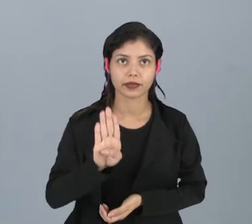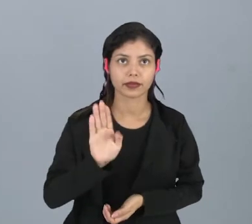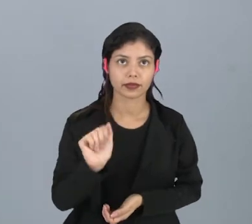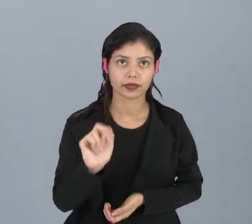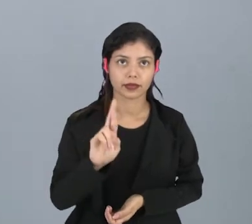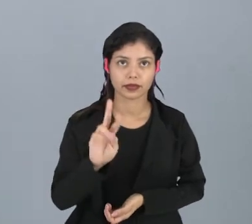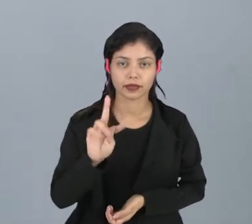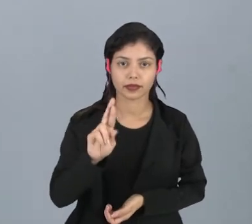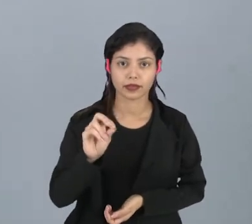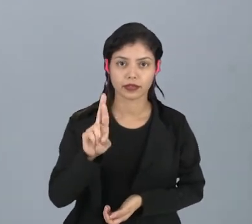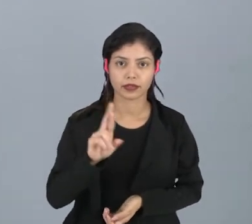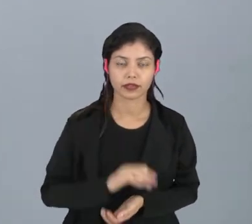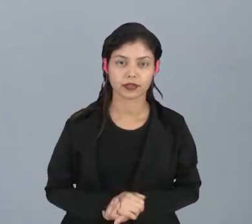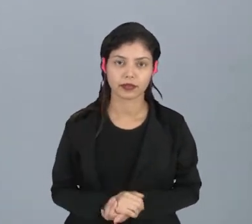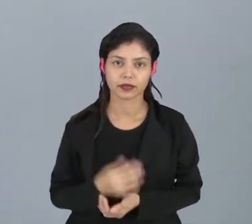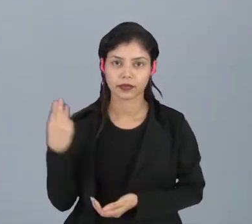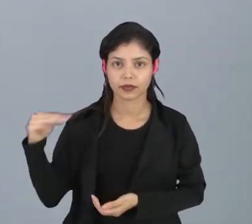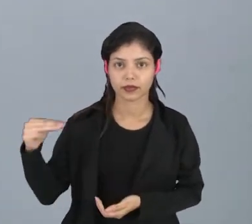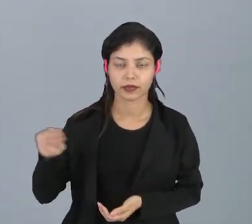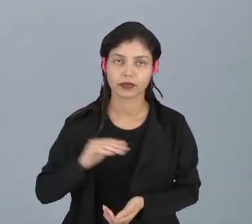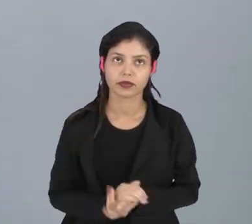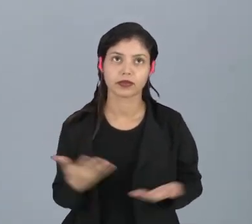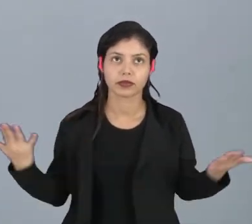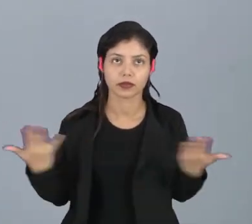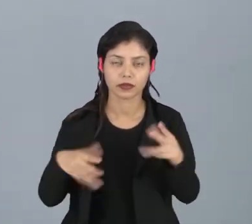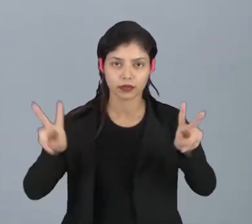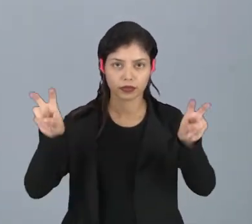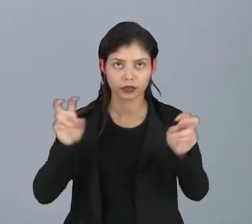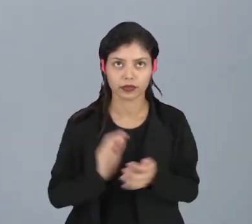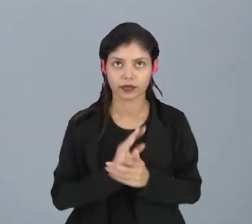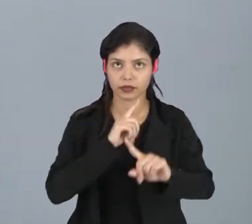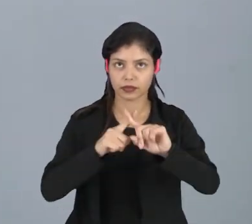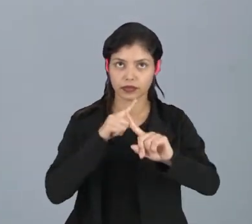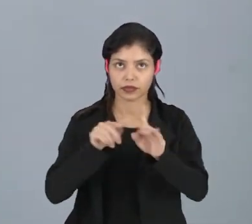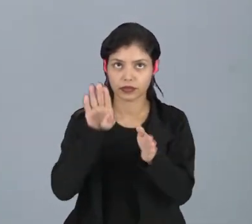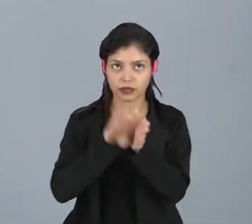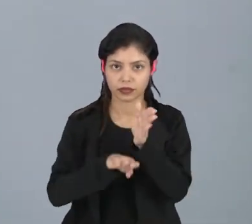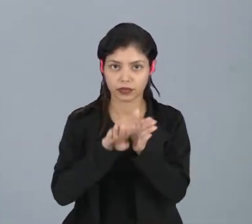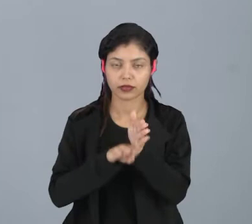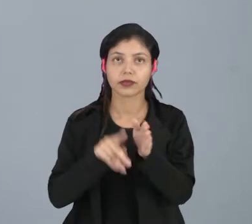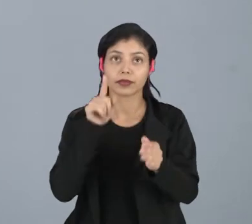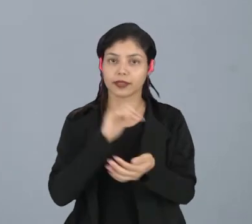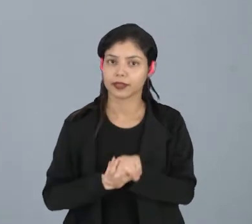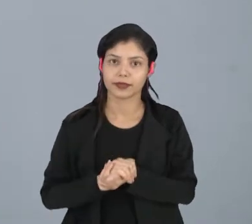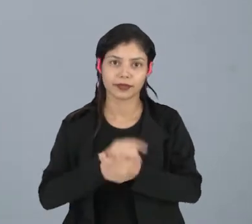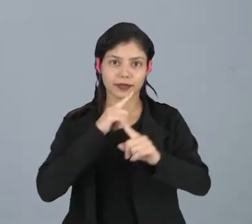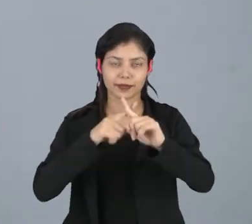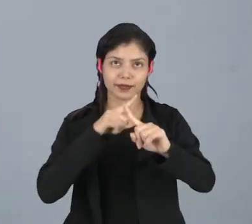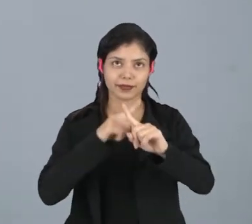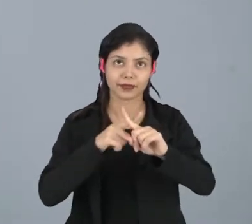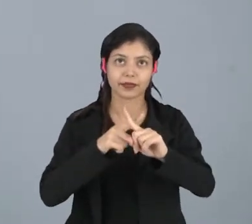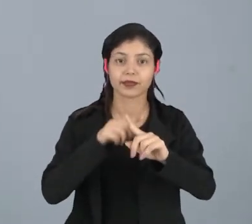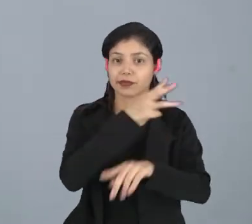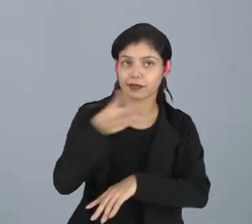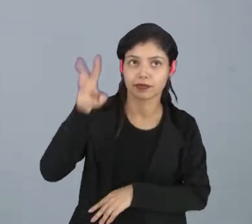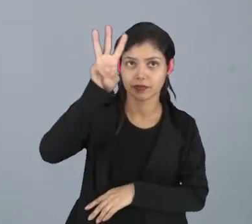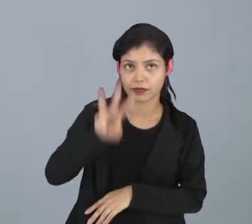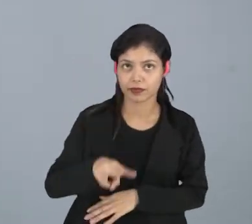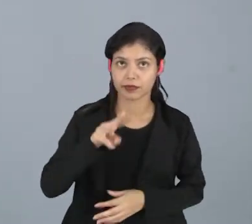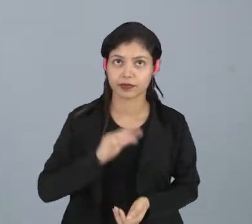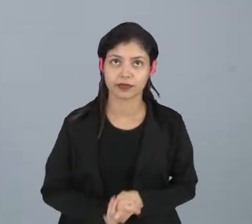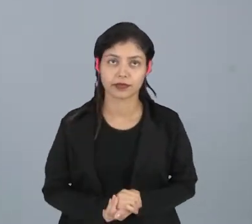Bartô, professor de matemática. O tema da aula de hoje é multiplicação com matrizes ou